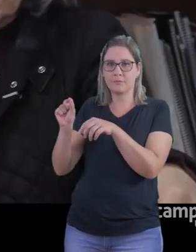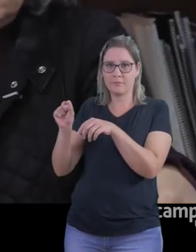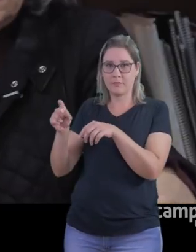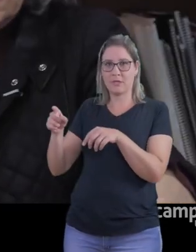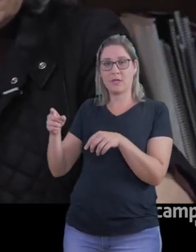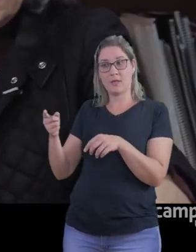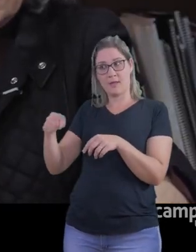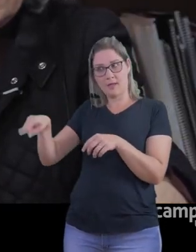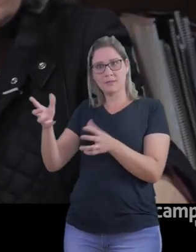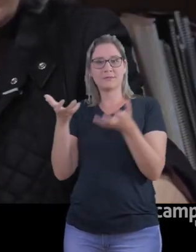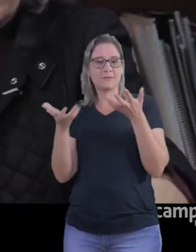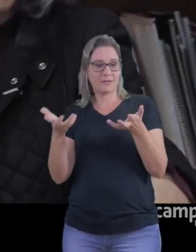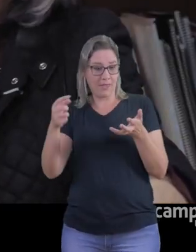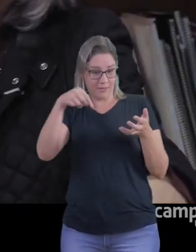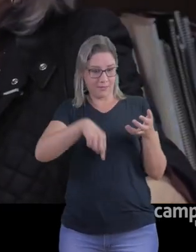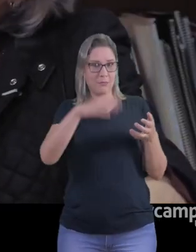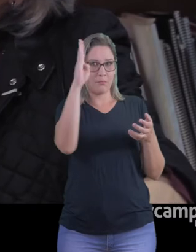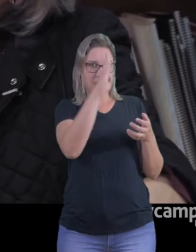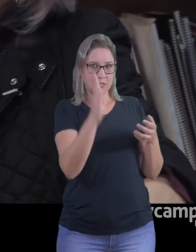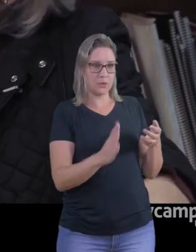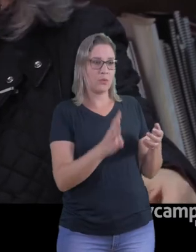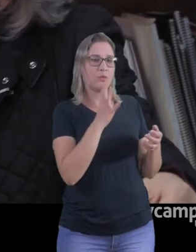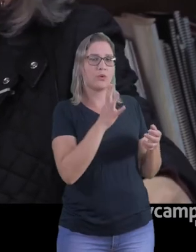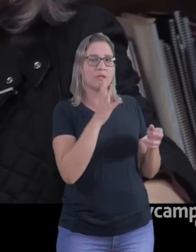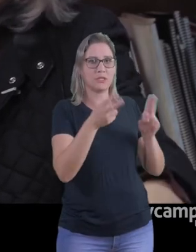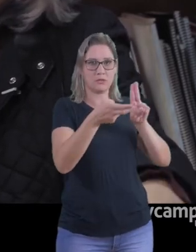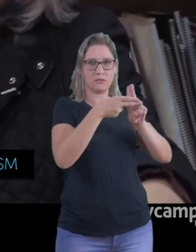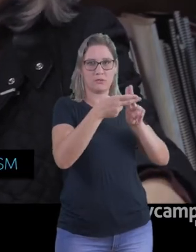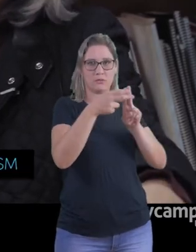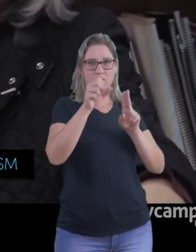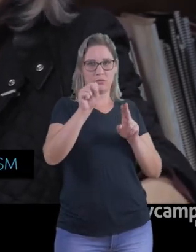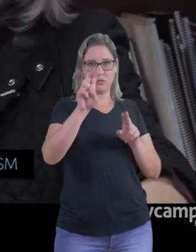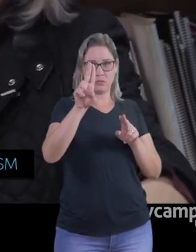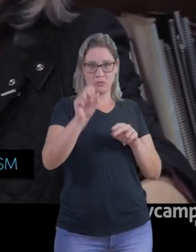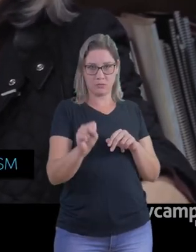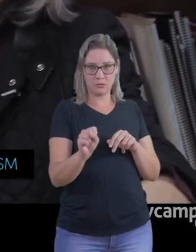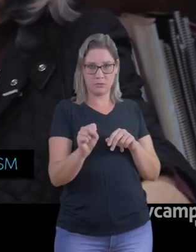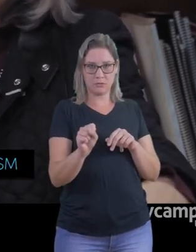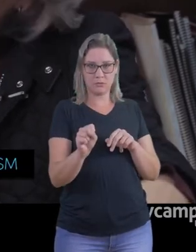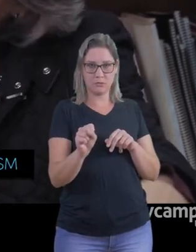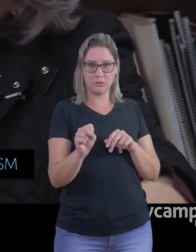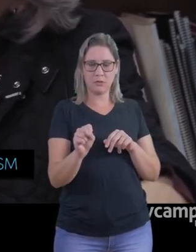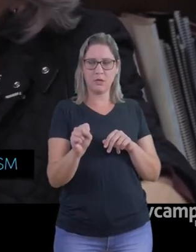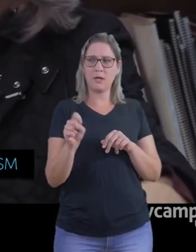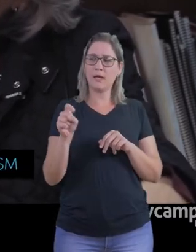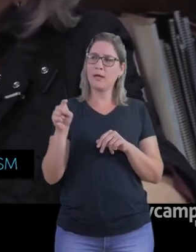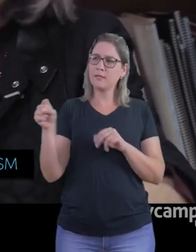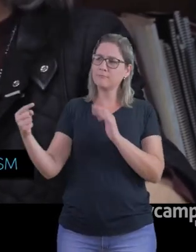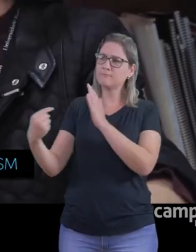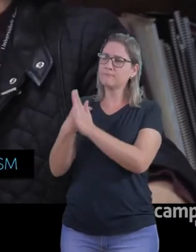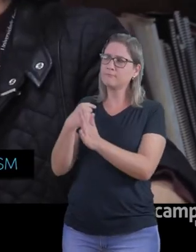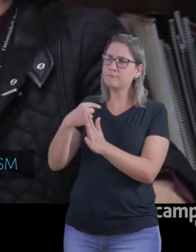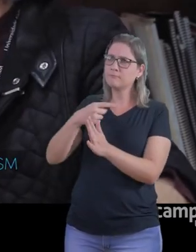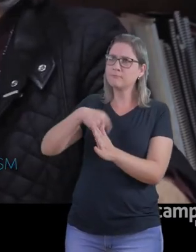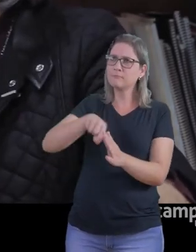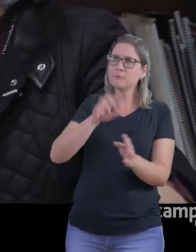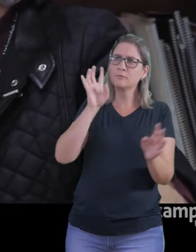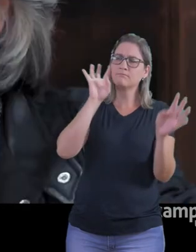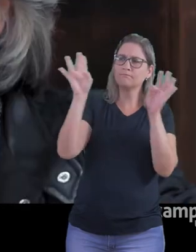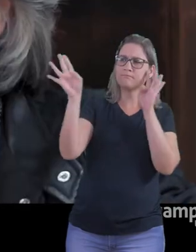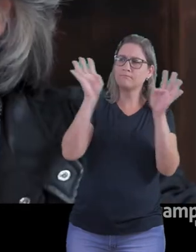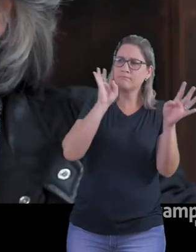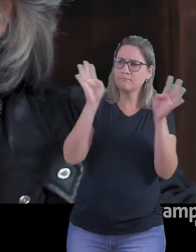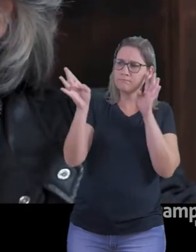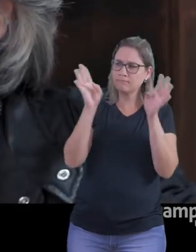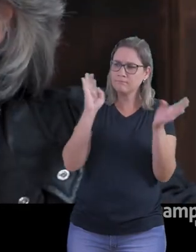estamos, e com uma demanda interessante, que é nós queremos estando no Brasil, conhecer o SUS.